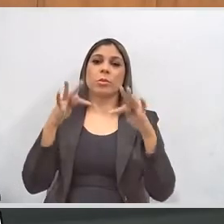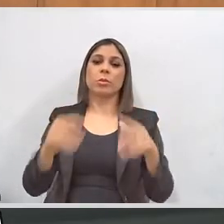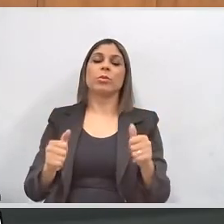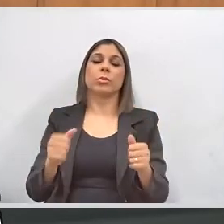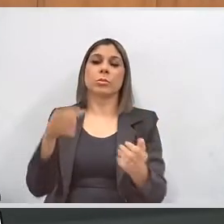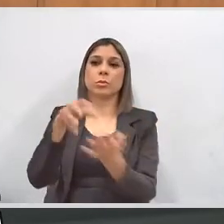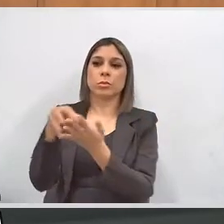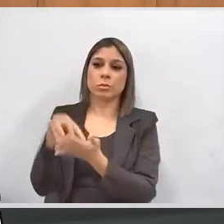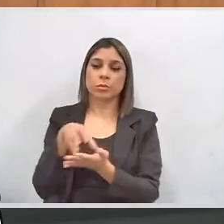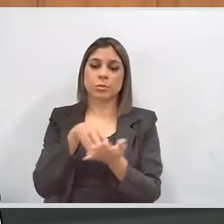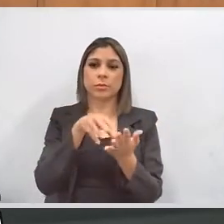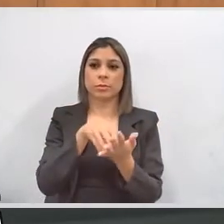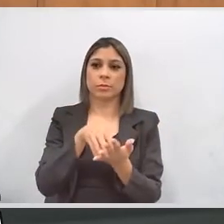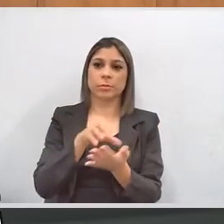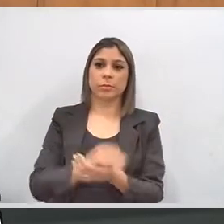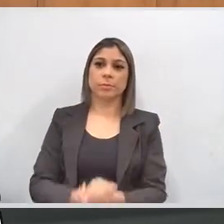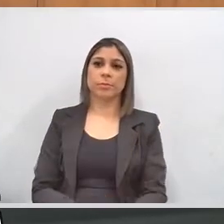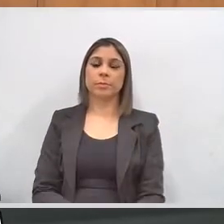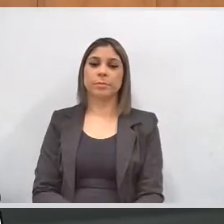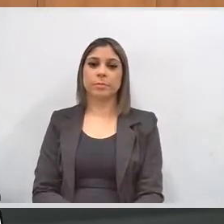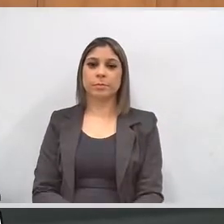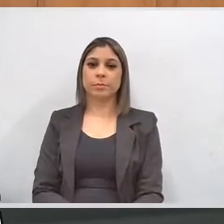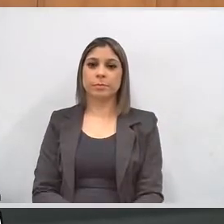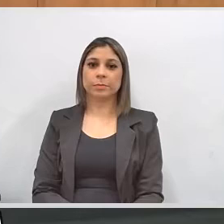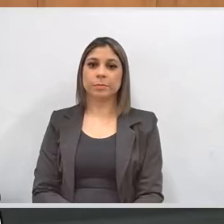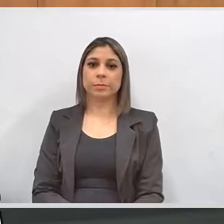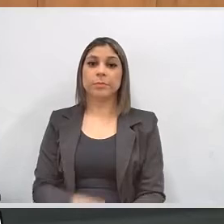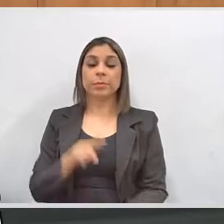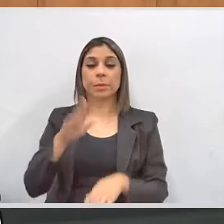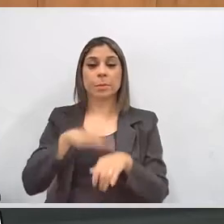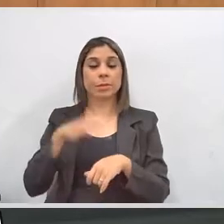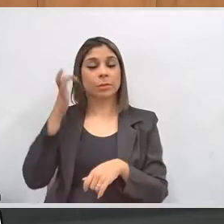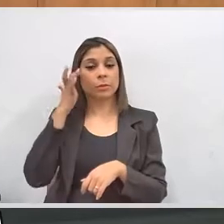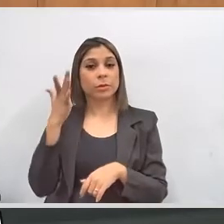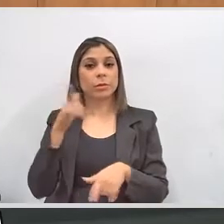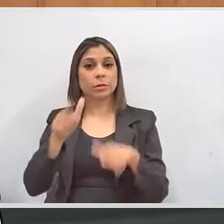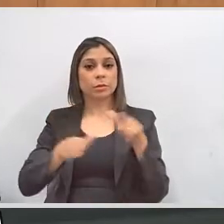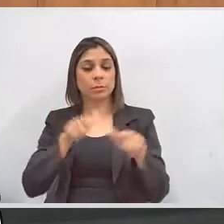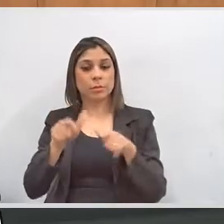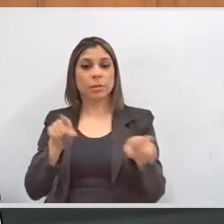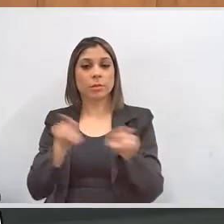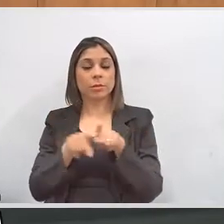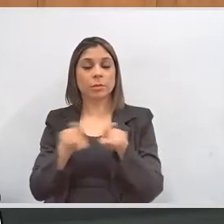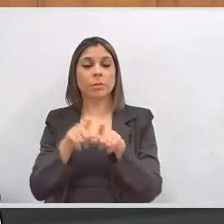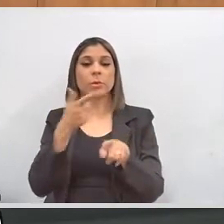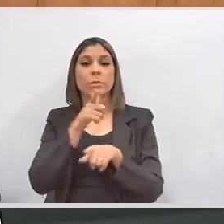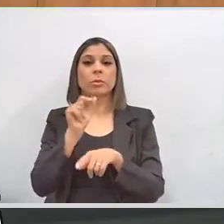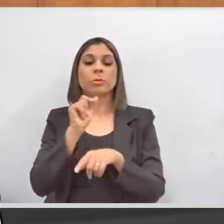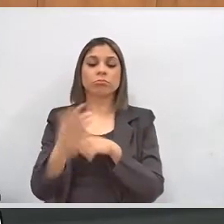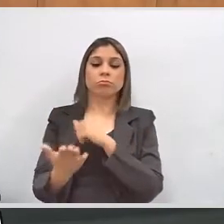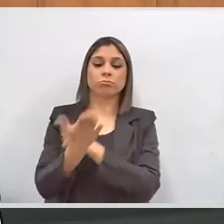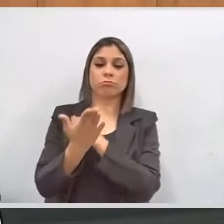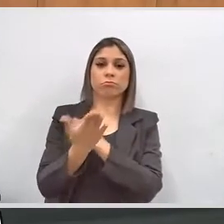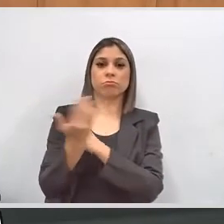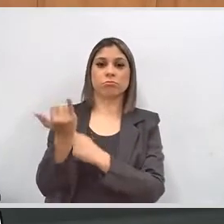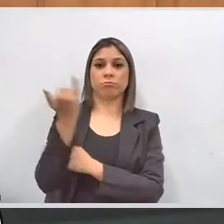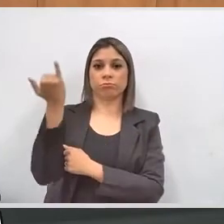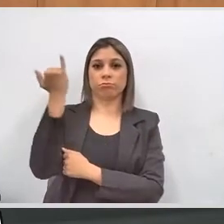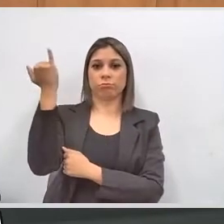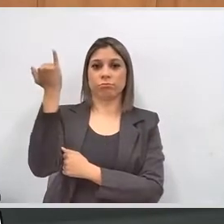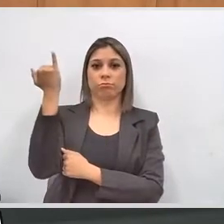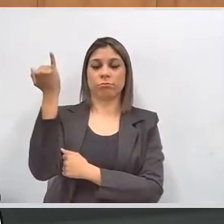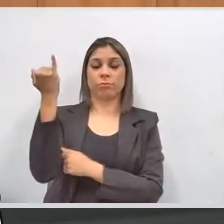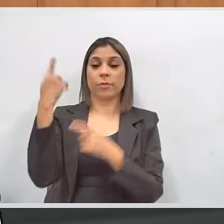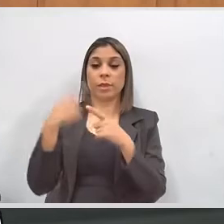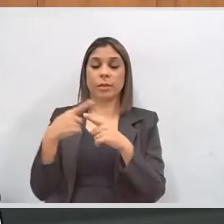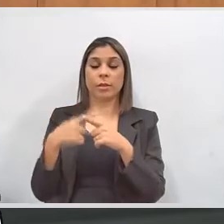E isso facilita o trabalho e conto com uma ajuda muito importante, porque